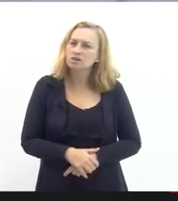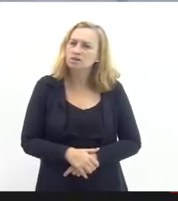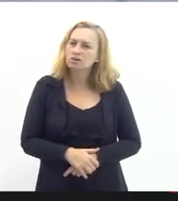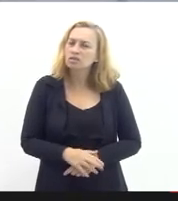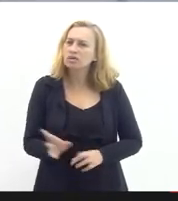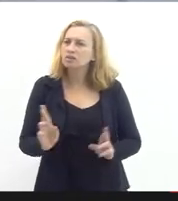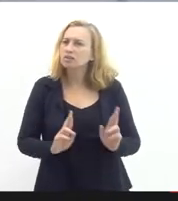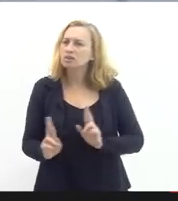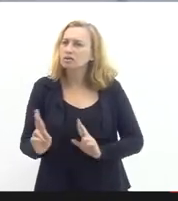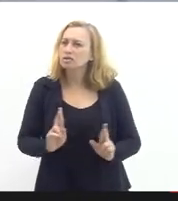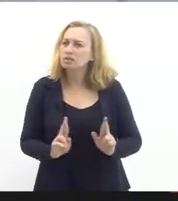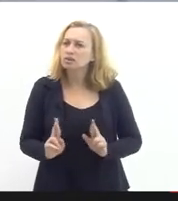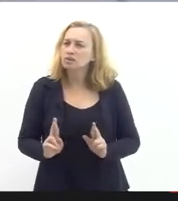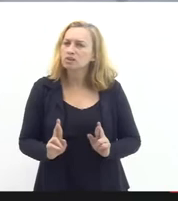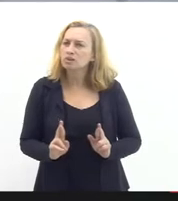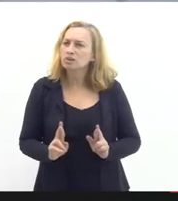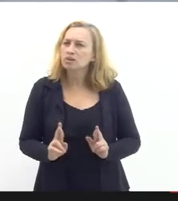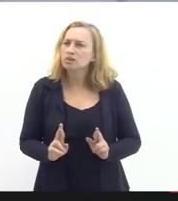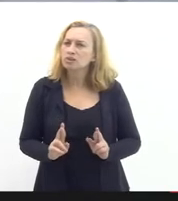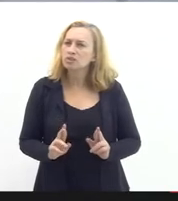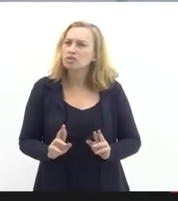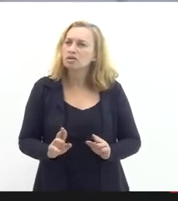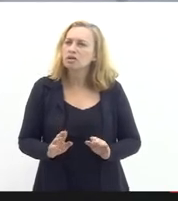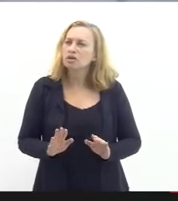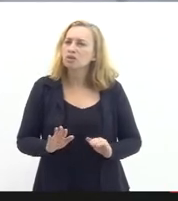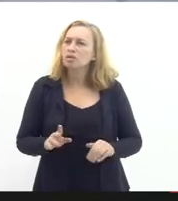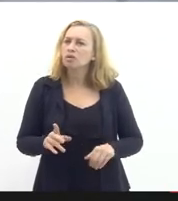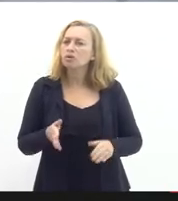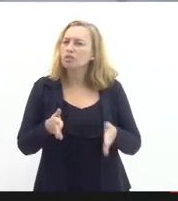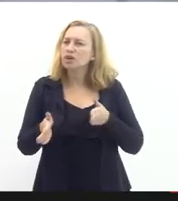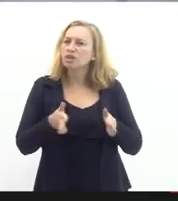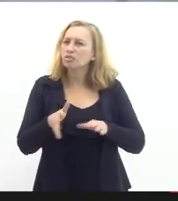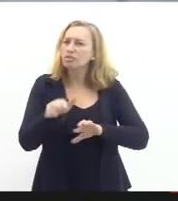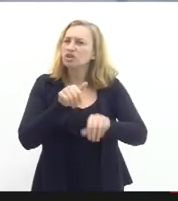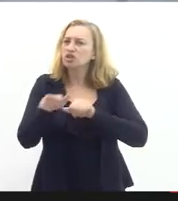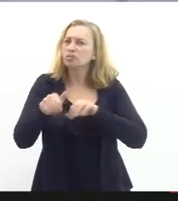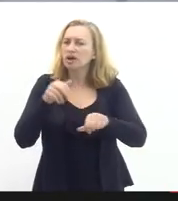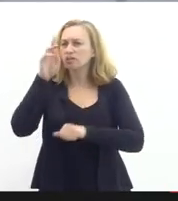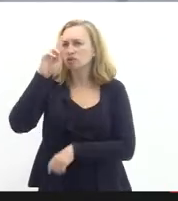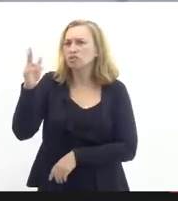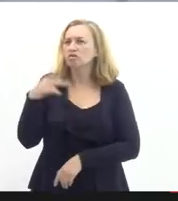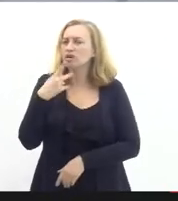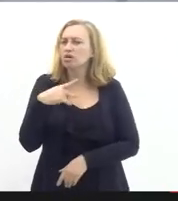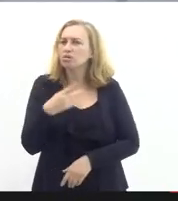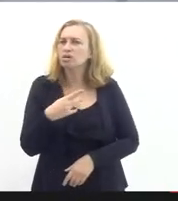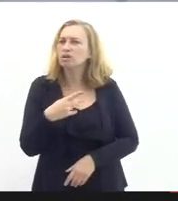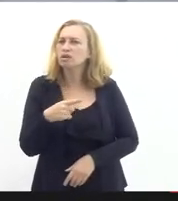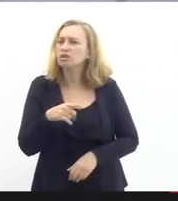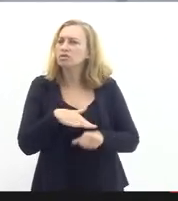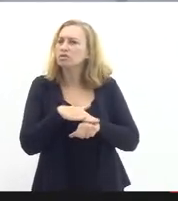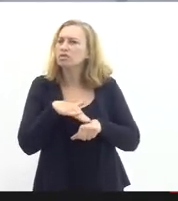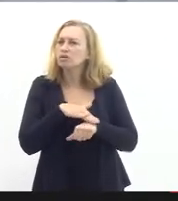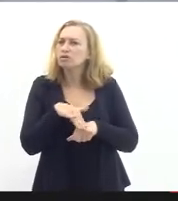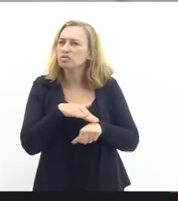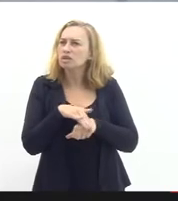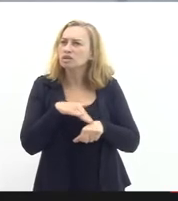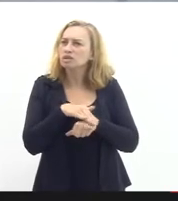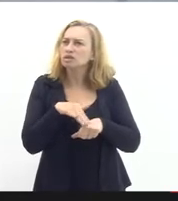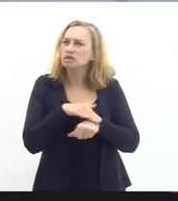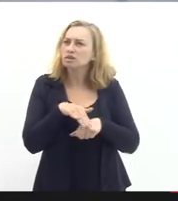a previsão de convocação que o comentou nós tivemos a conversa com a